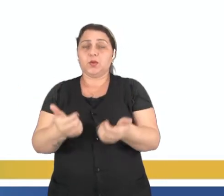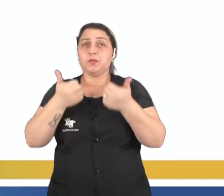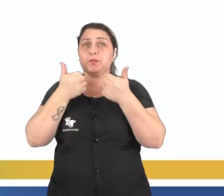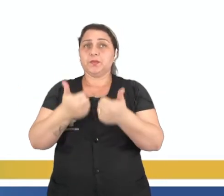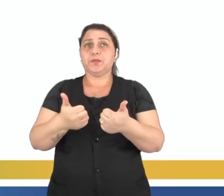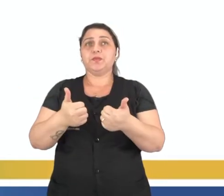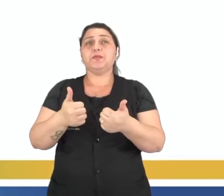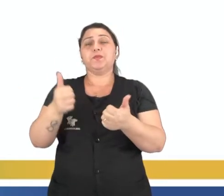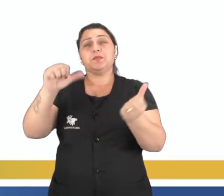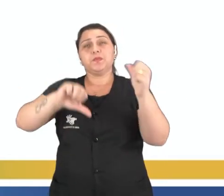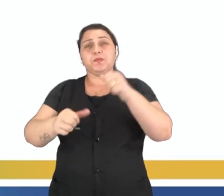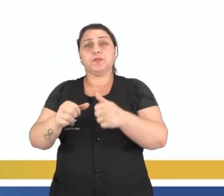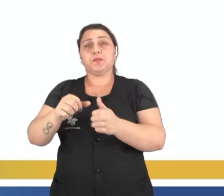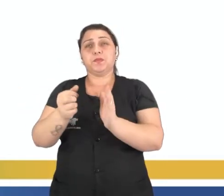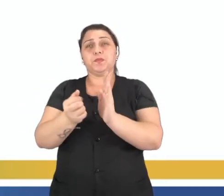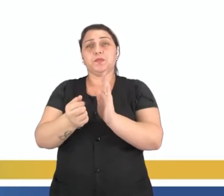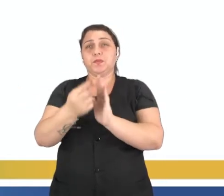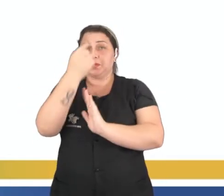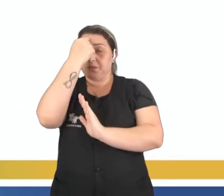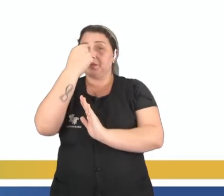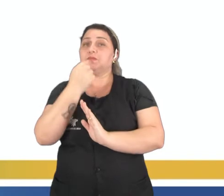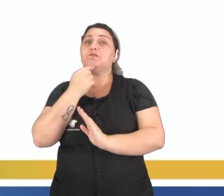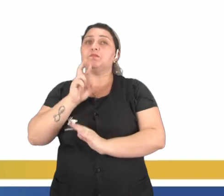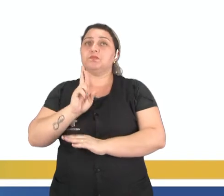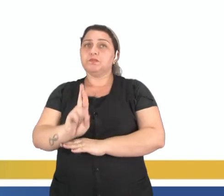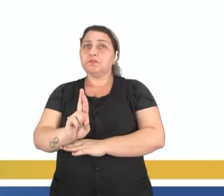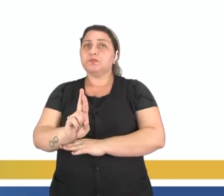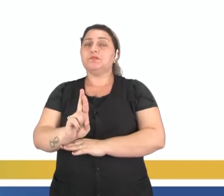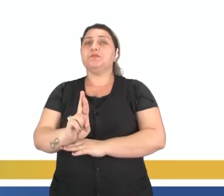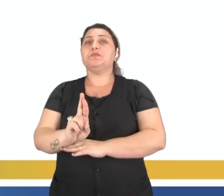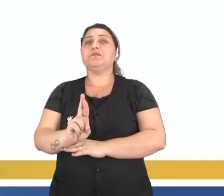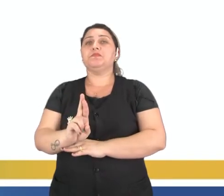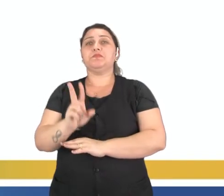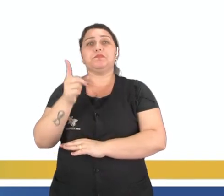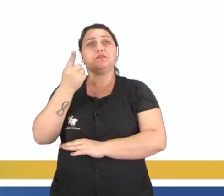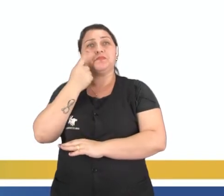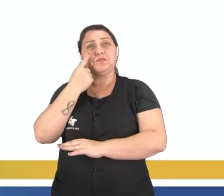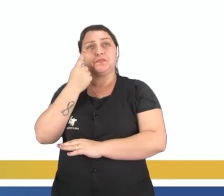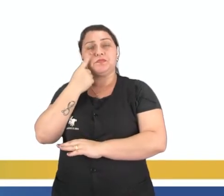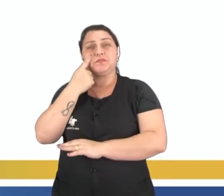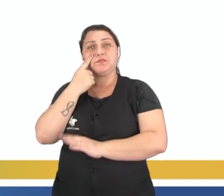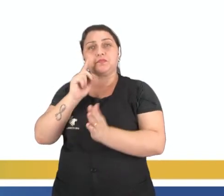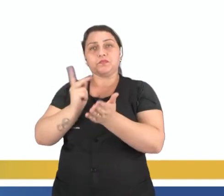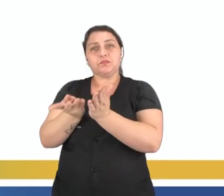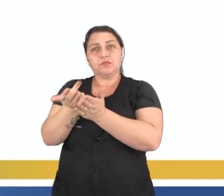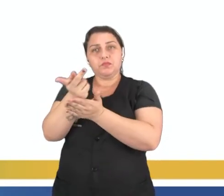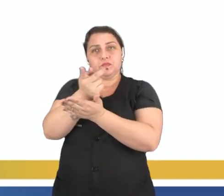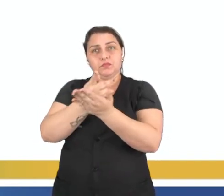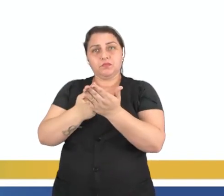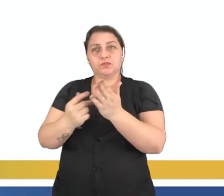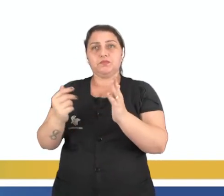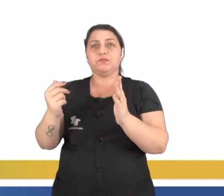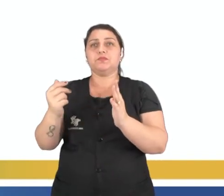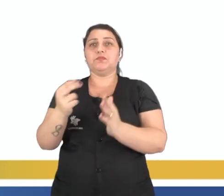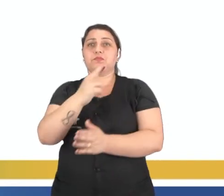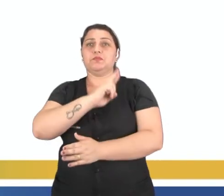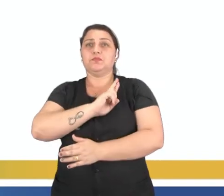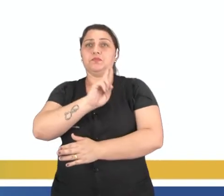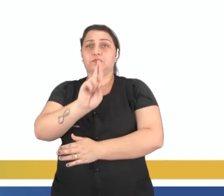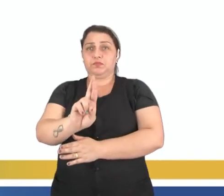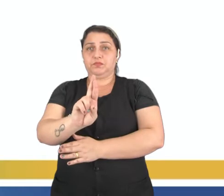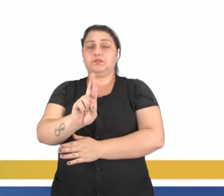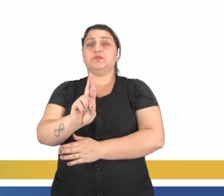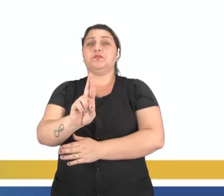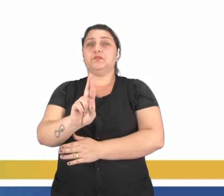Analise a figura abaixo e responda. Vocês estão observando ali uma figura que representa pra gente o